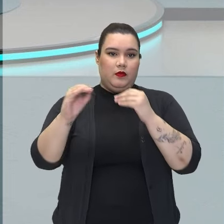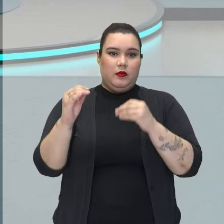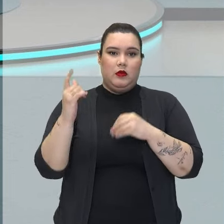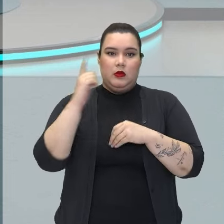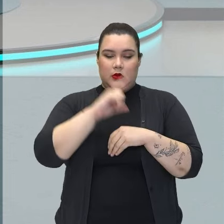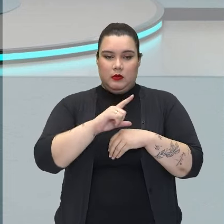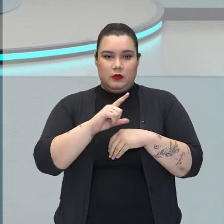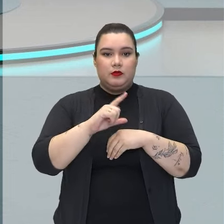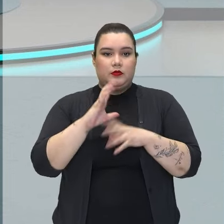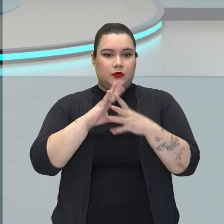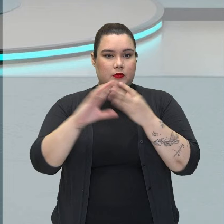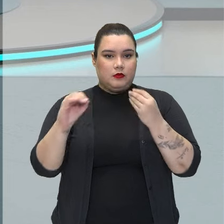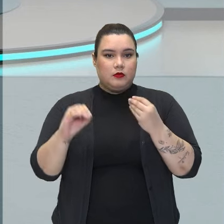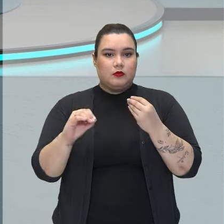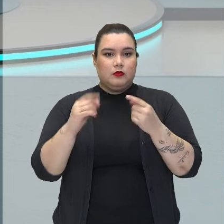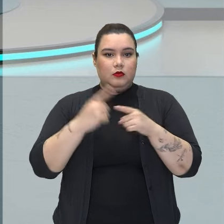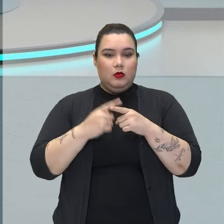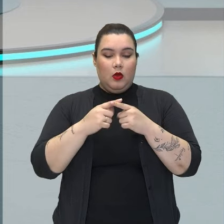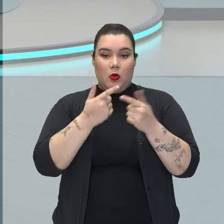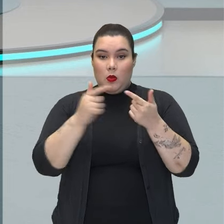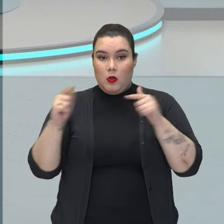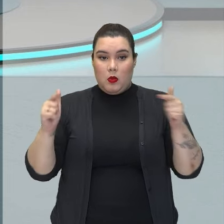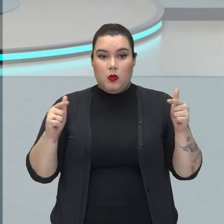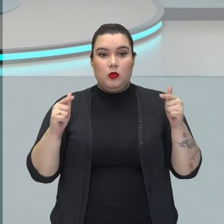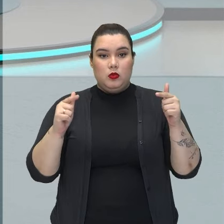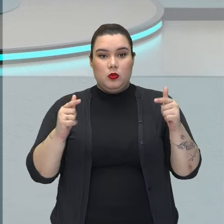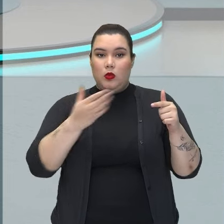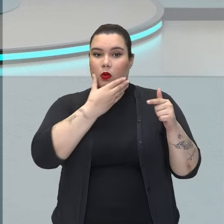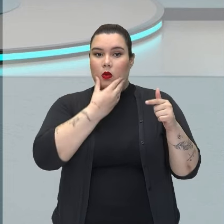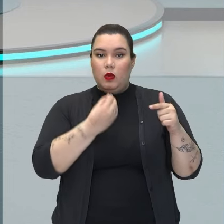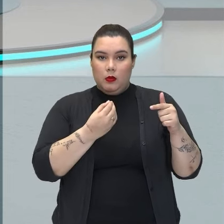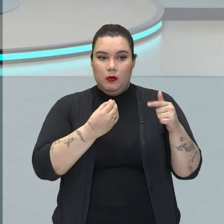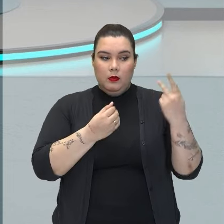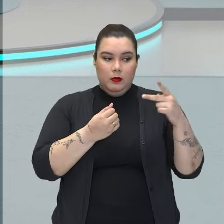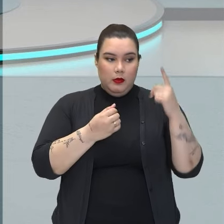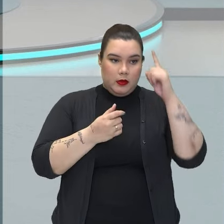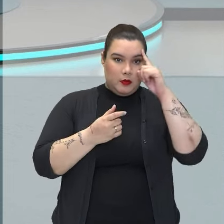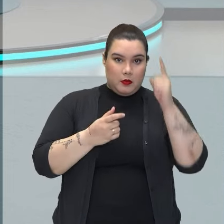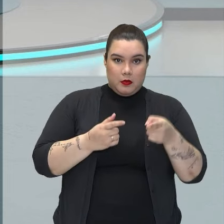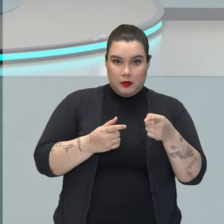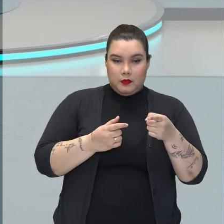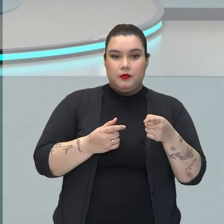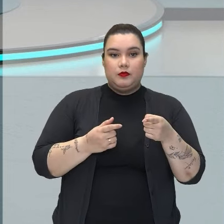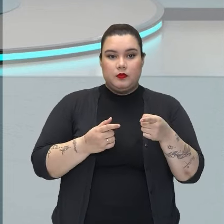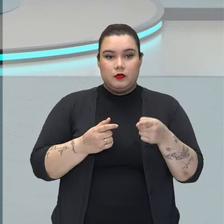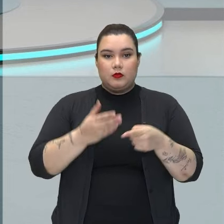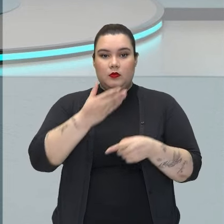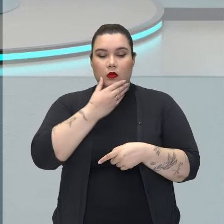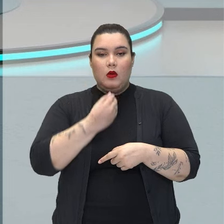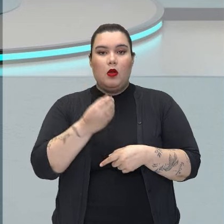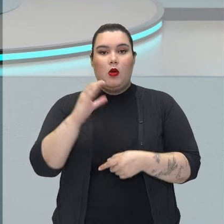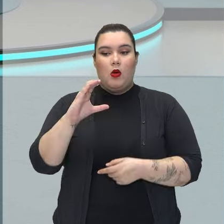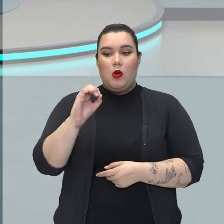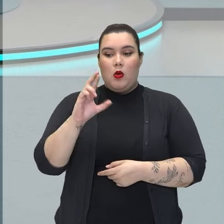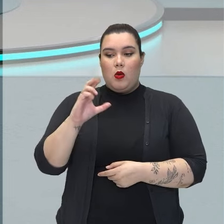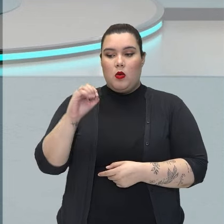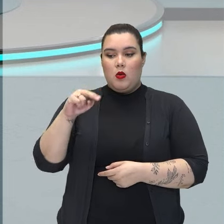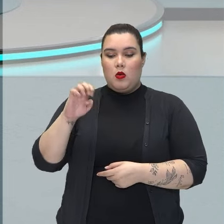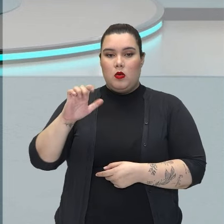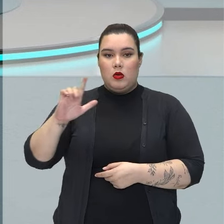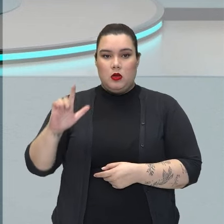penhasco. Porque os outros ali, os outros jagunços, amando do inimigo dele, certo? Coronel Costa Silva, iam matar